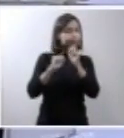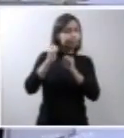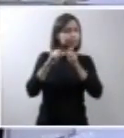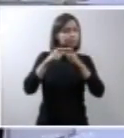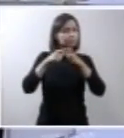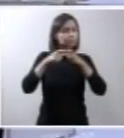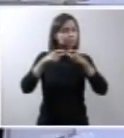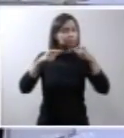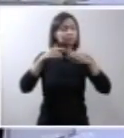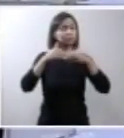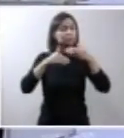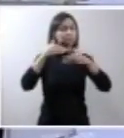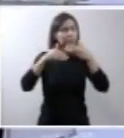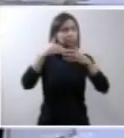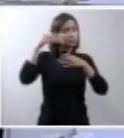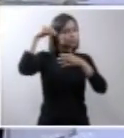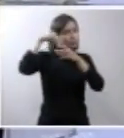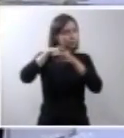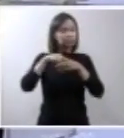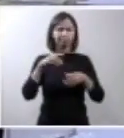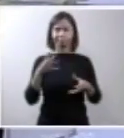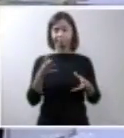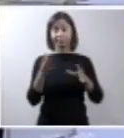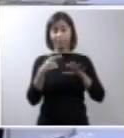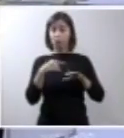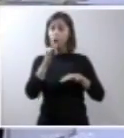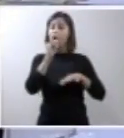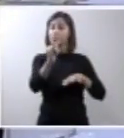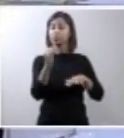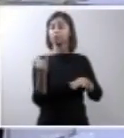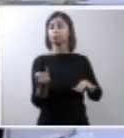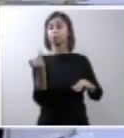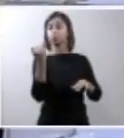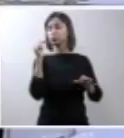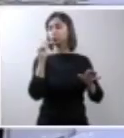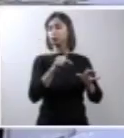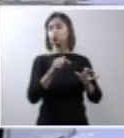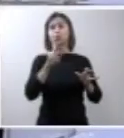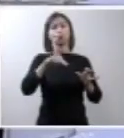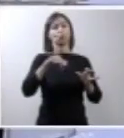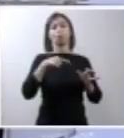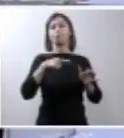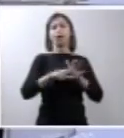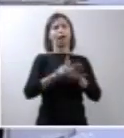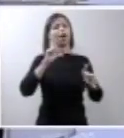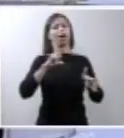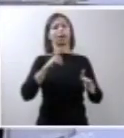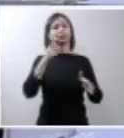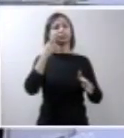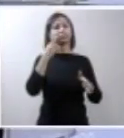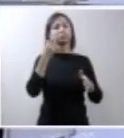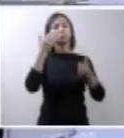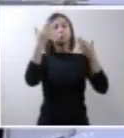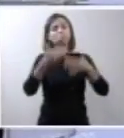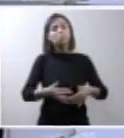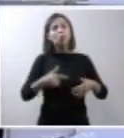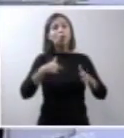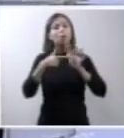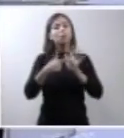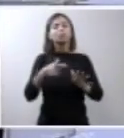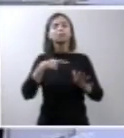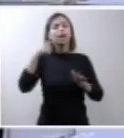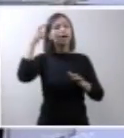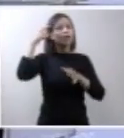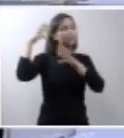é muito importante que a gente diga ele nunca vai nos prover de um cérebro perfeito